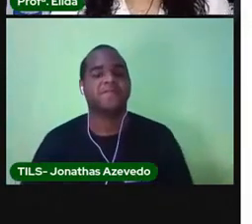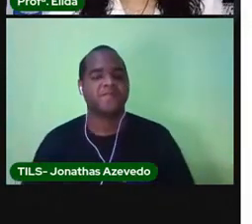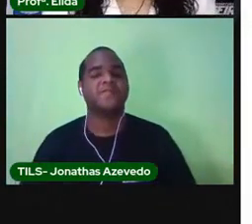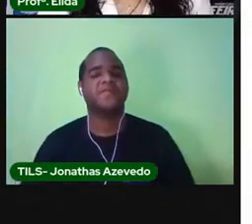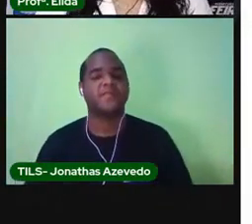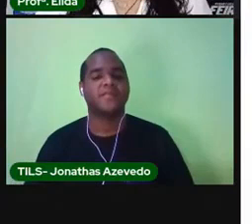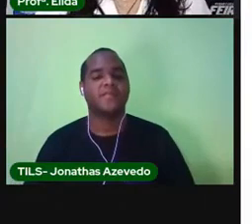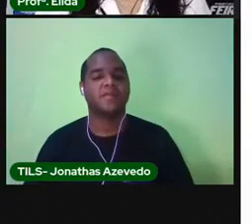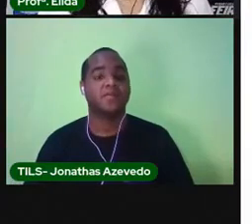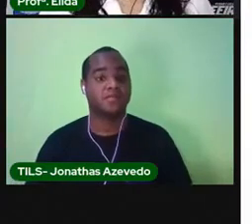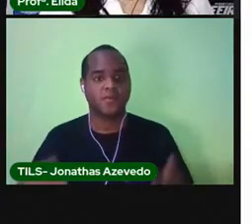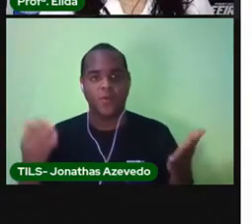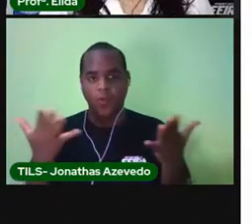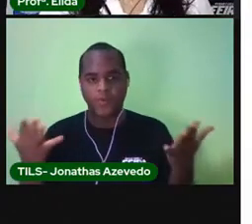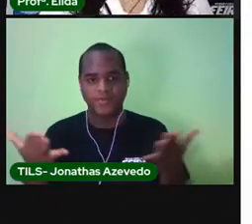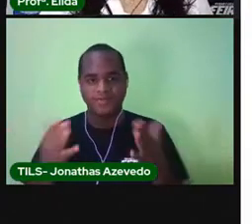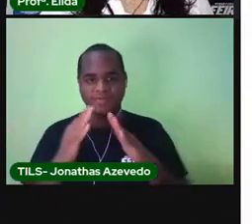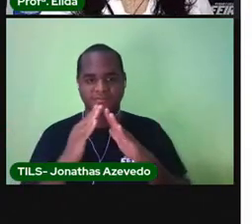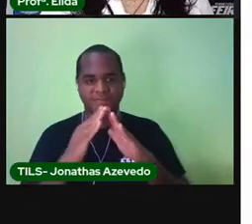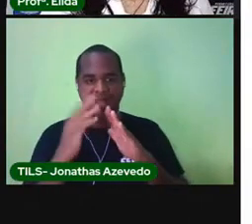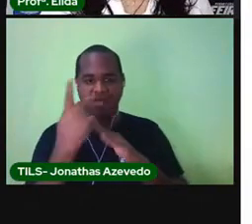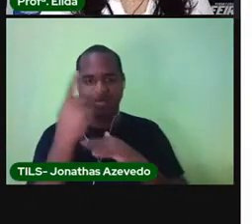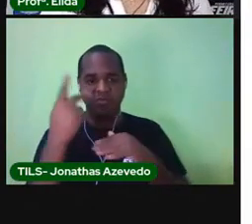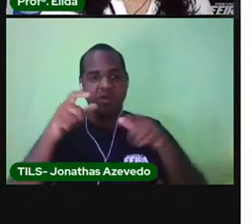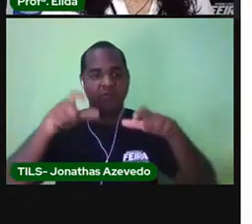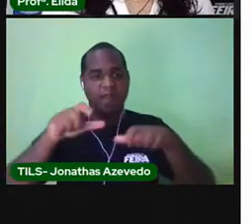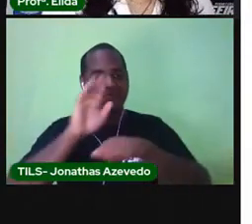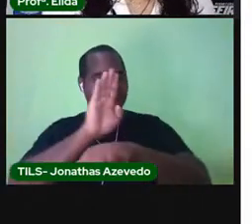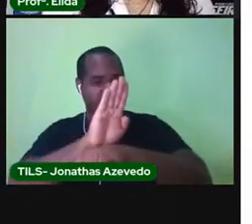Como é que está o tempo no seu bairro hoje?